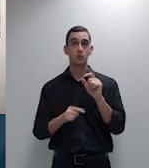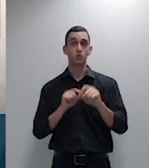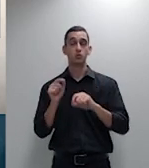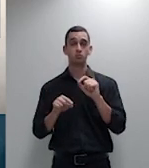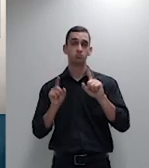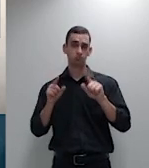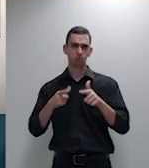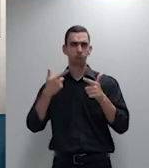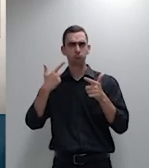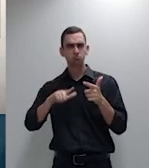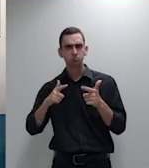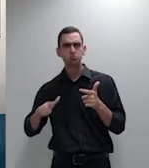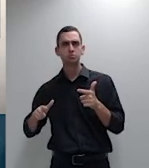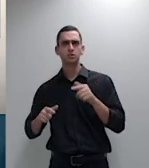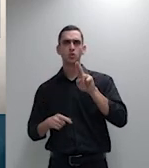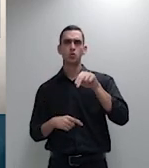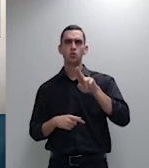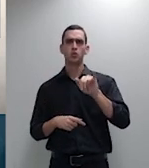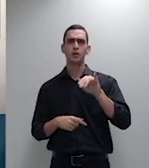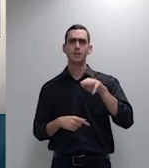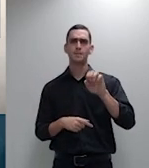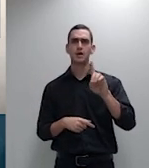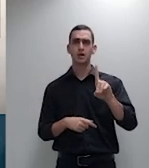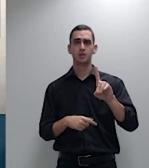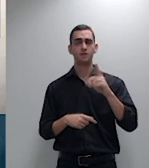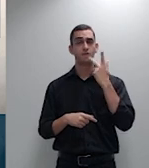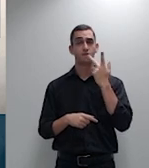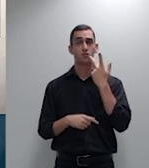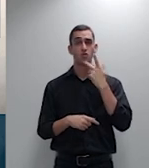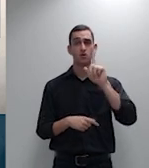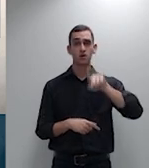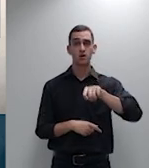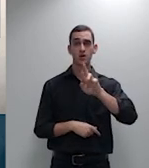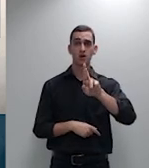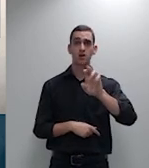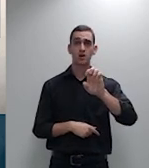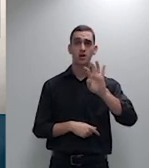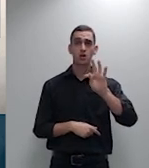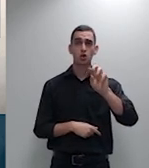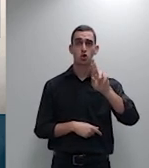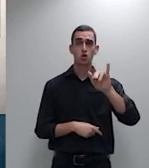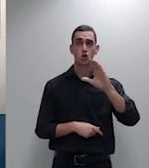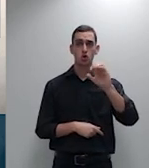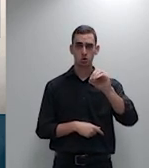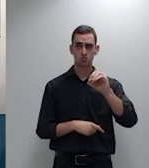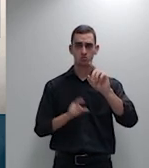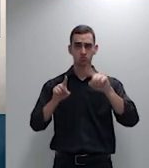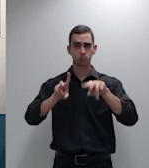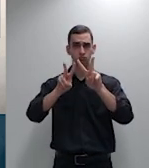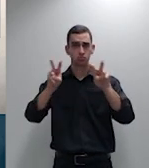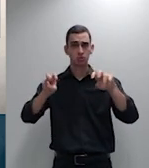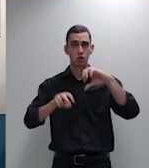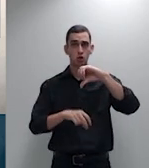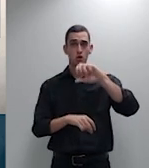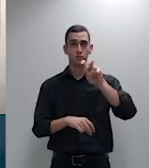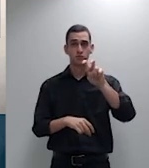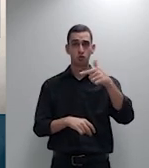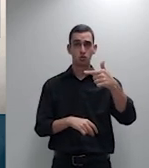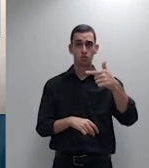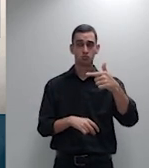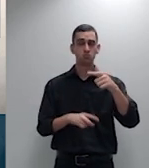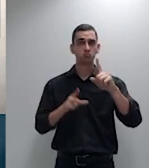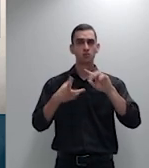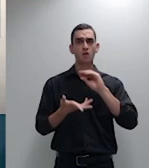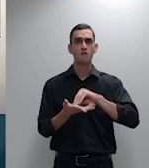Unimed o seu eminente advogado do tema 952 a falta de pacificação não é uma profissão